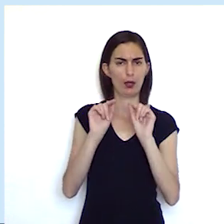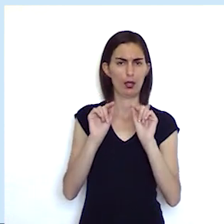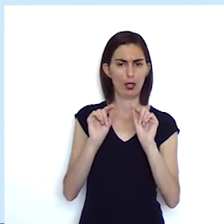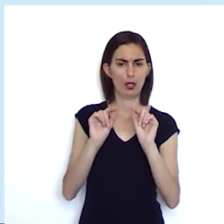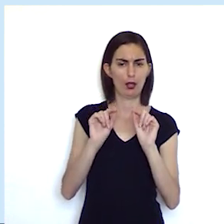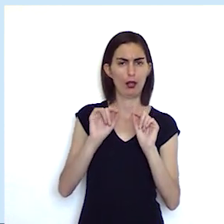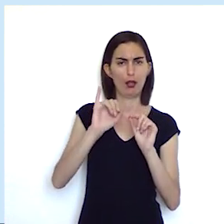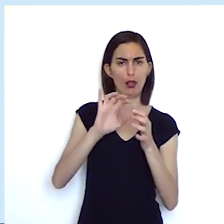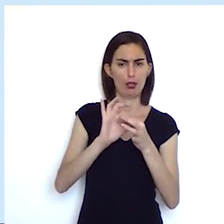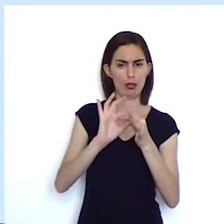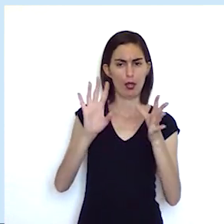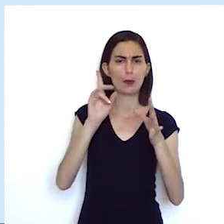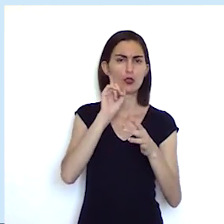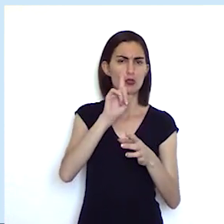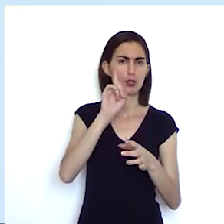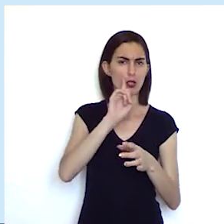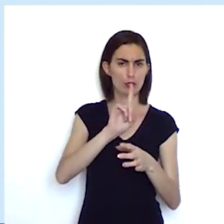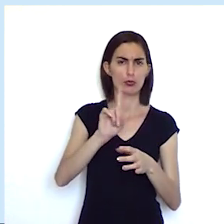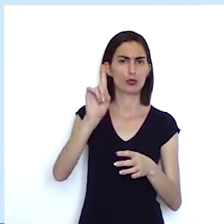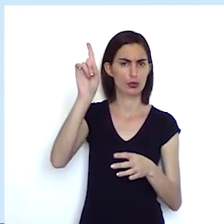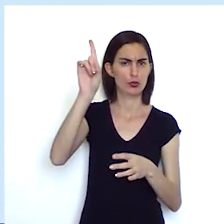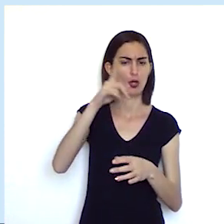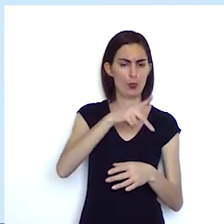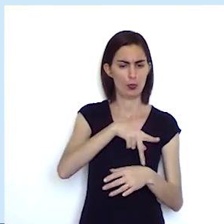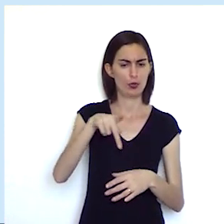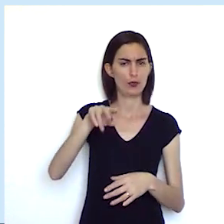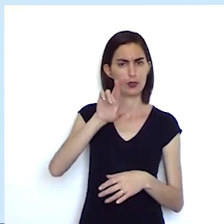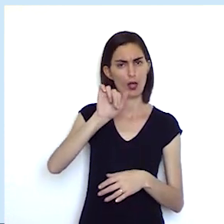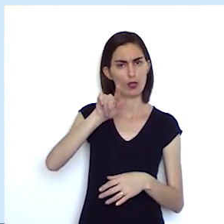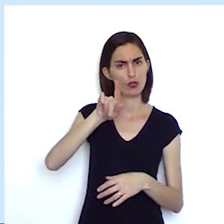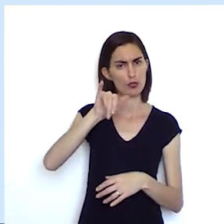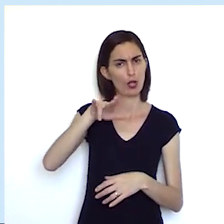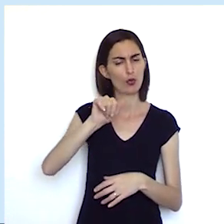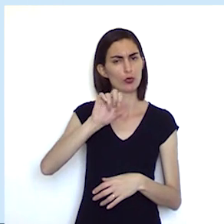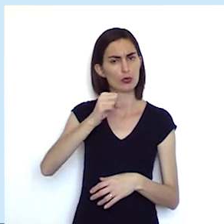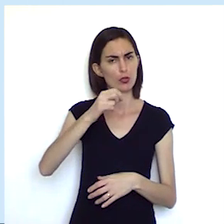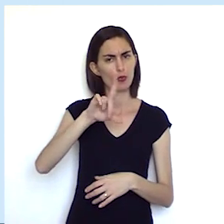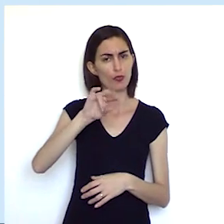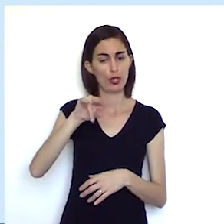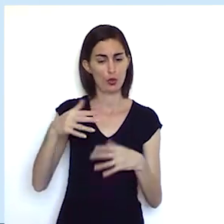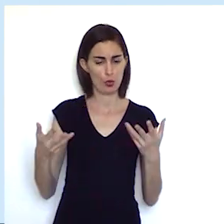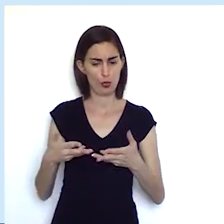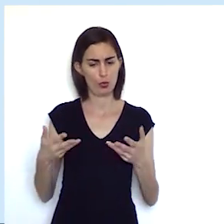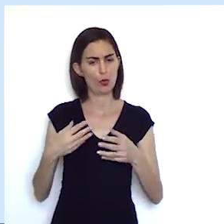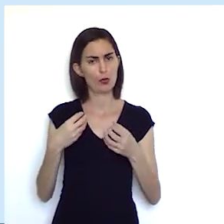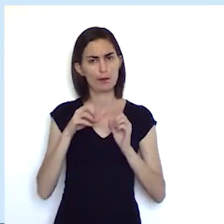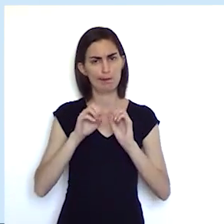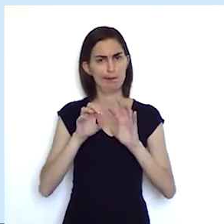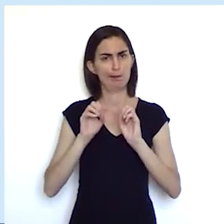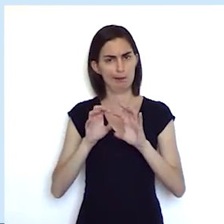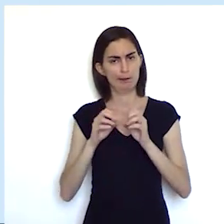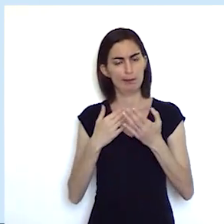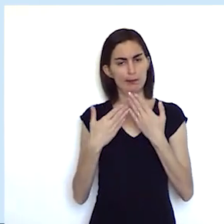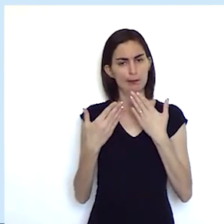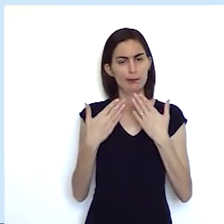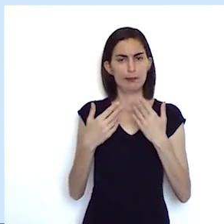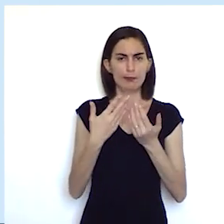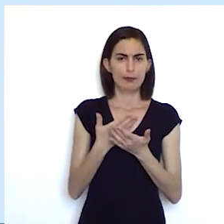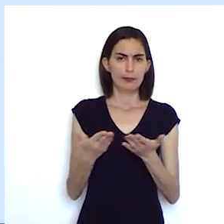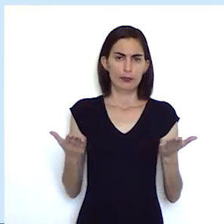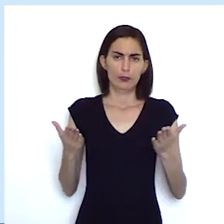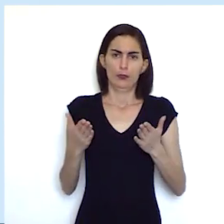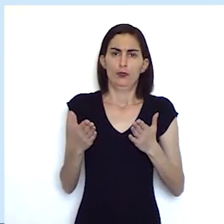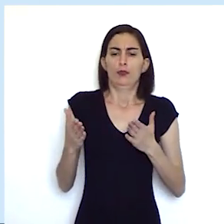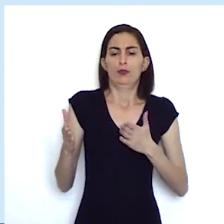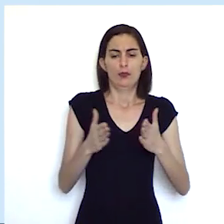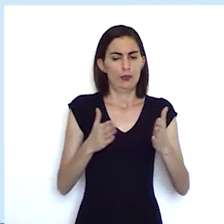é a independência dos Estados Unidos da América. Eu sou o professor Reginaldo Salvino e aí vou conduzir essa conversa com vocês